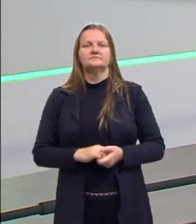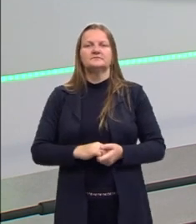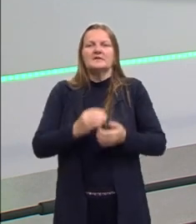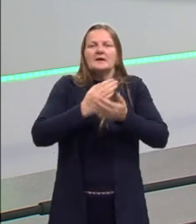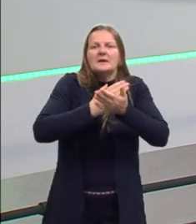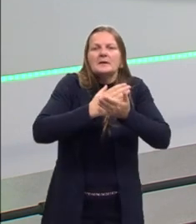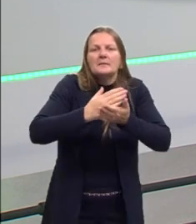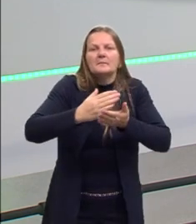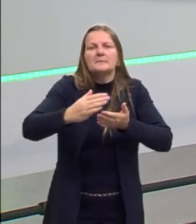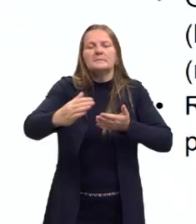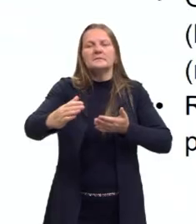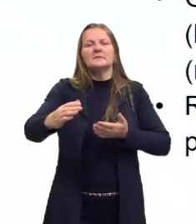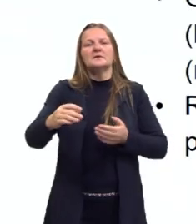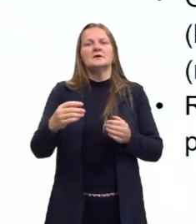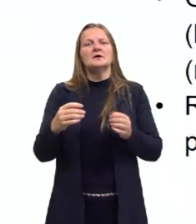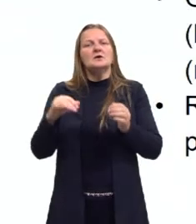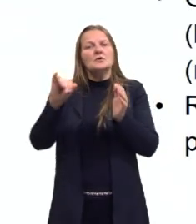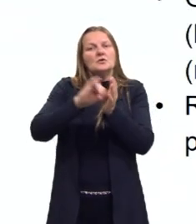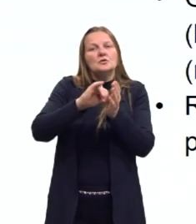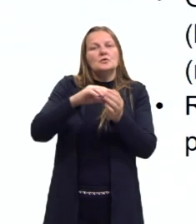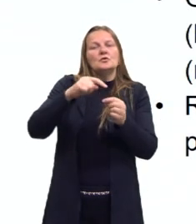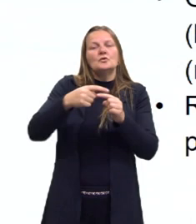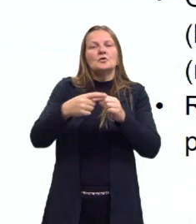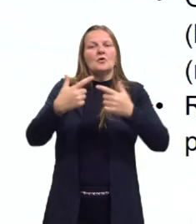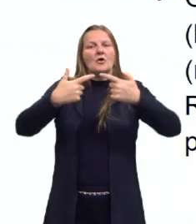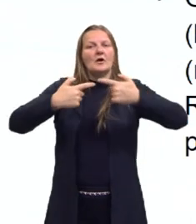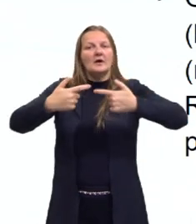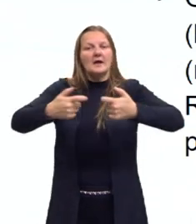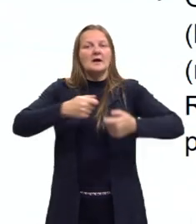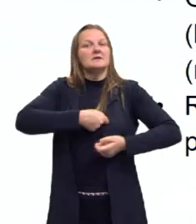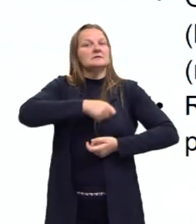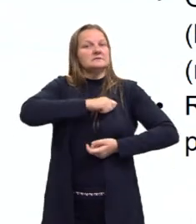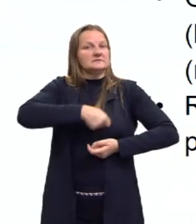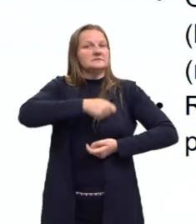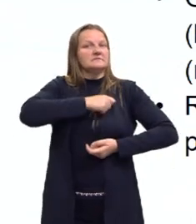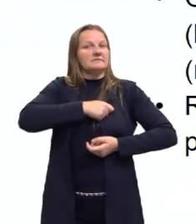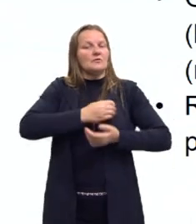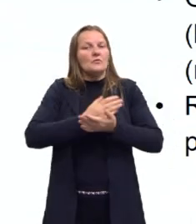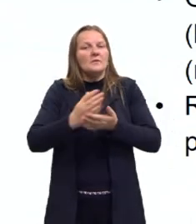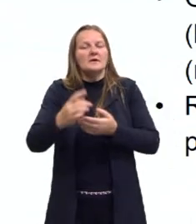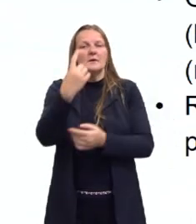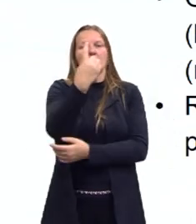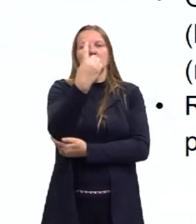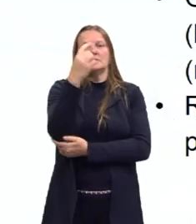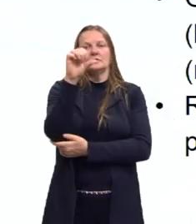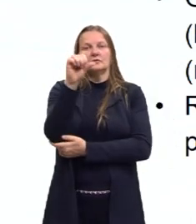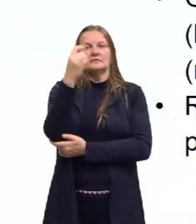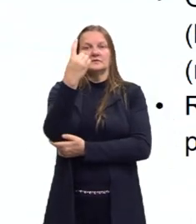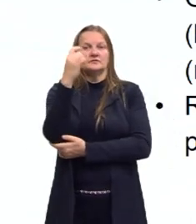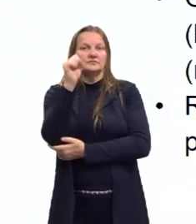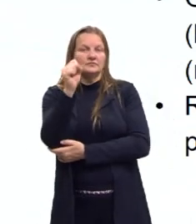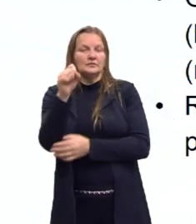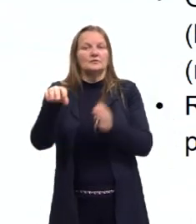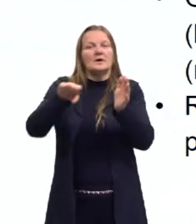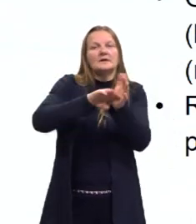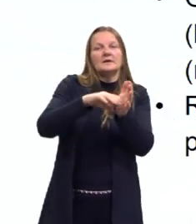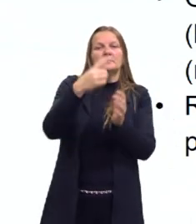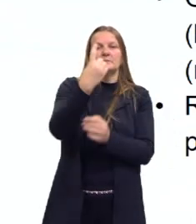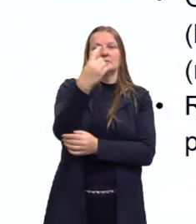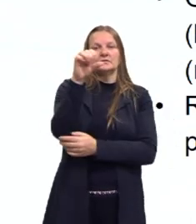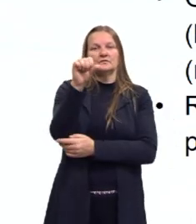partir daí, vai se instituir uma guerra civil, que vai de 1918 até